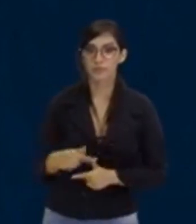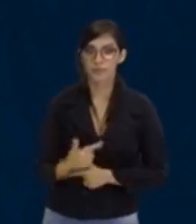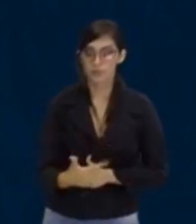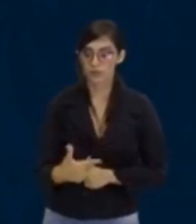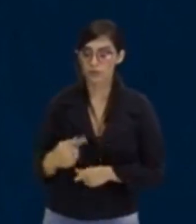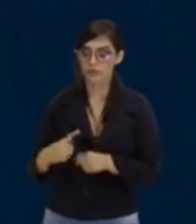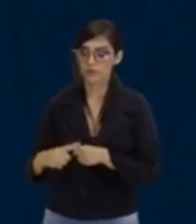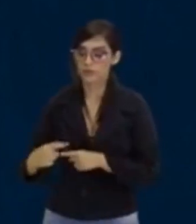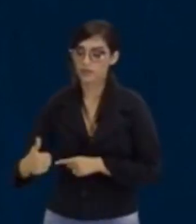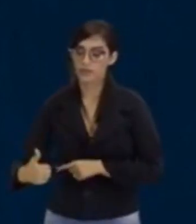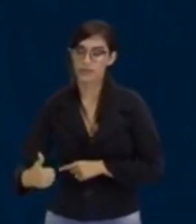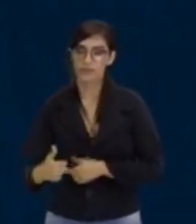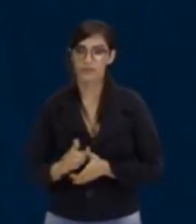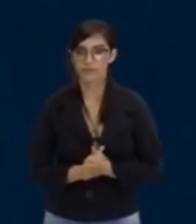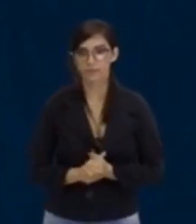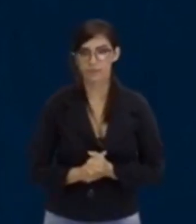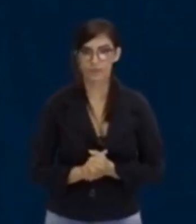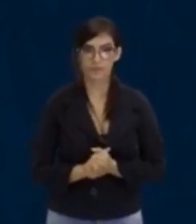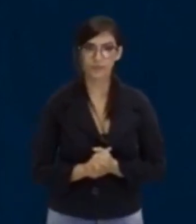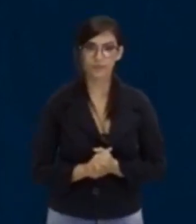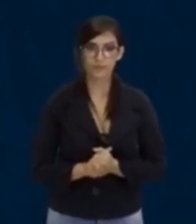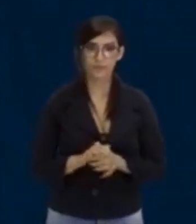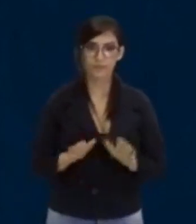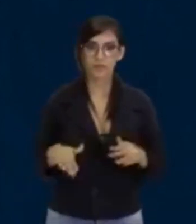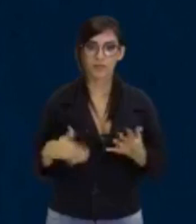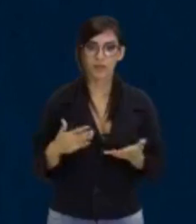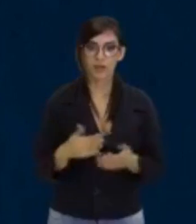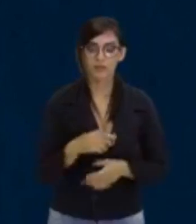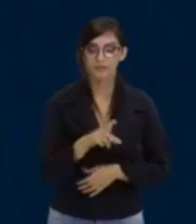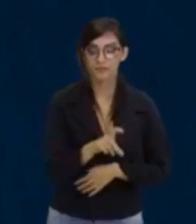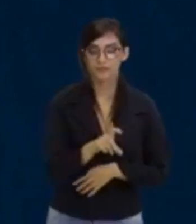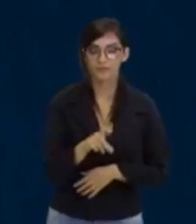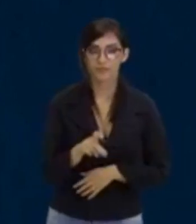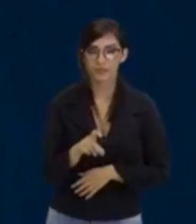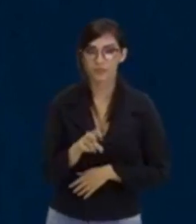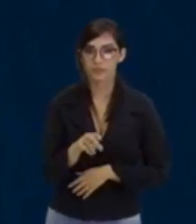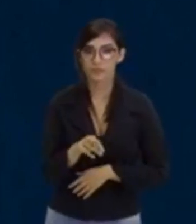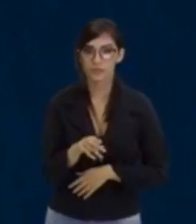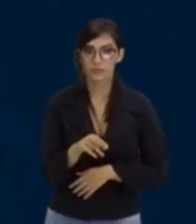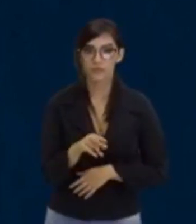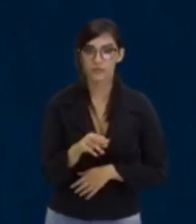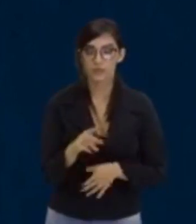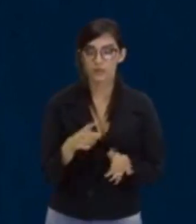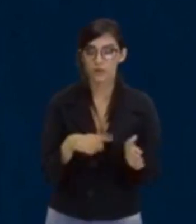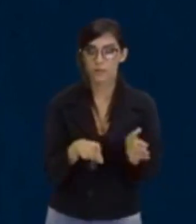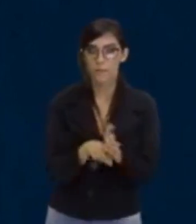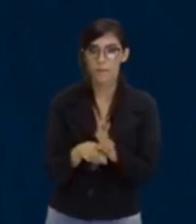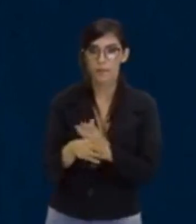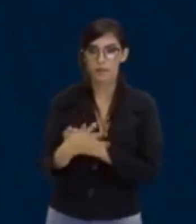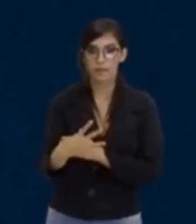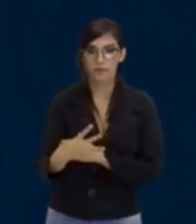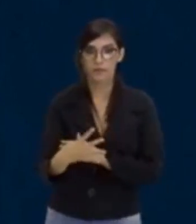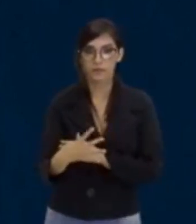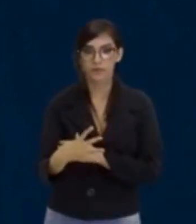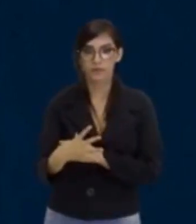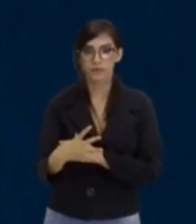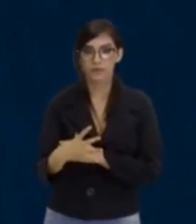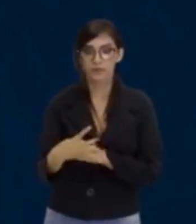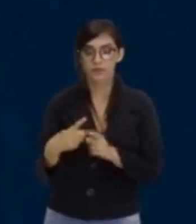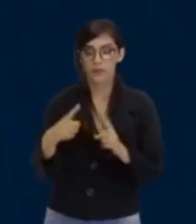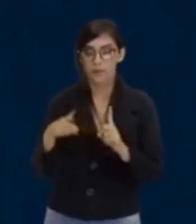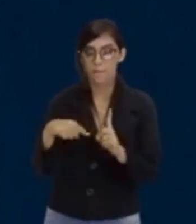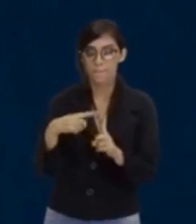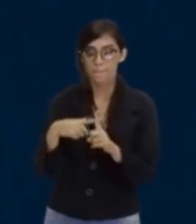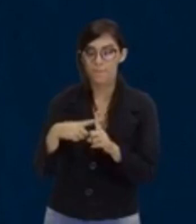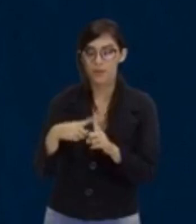A, que é 1. Então, x igual a menos 4, mais ou menos,